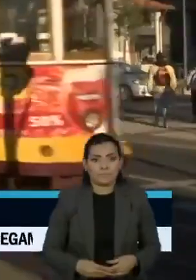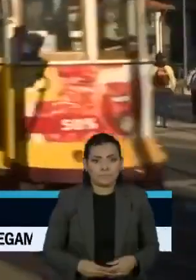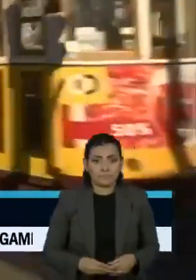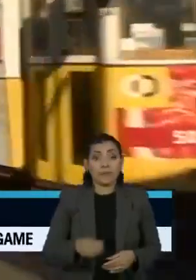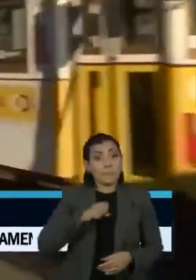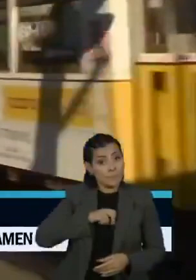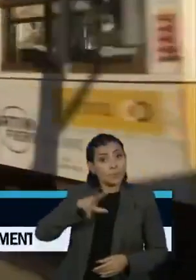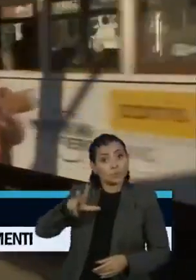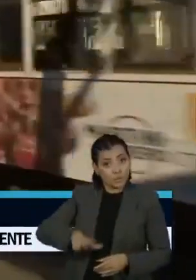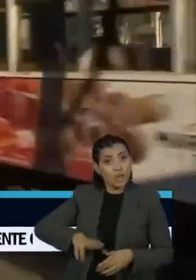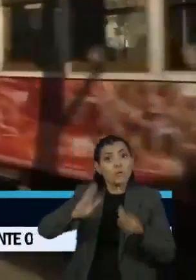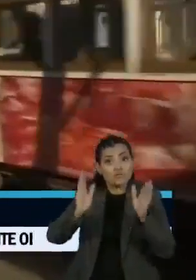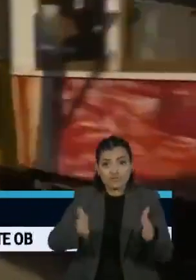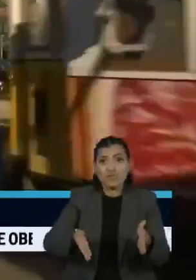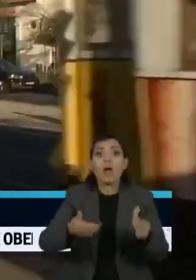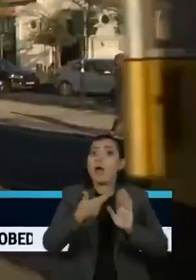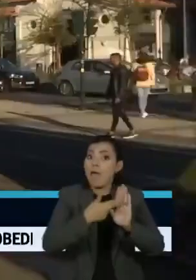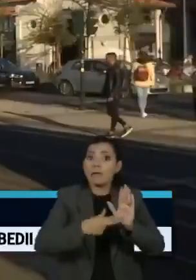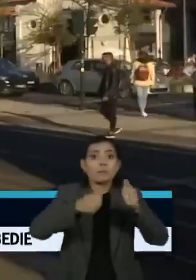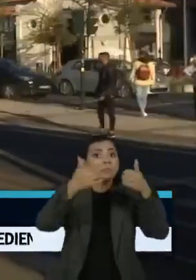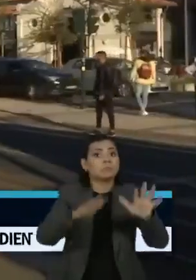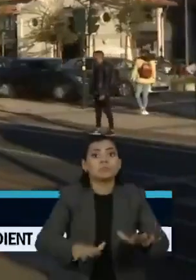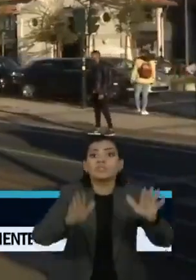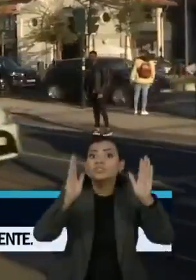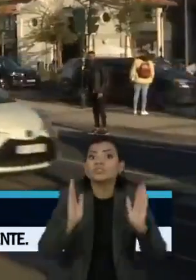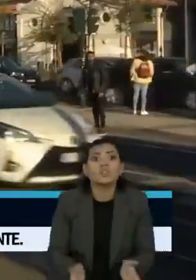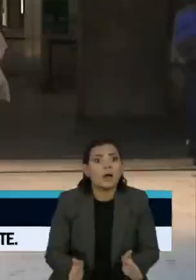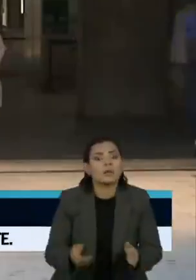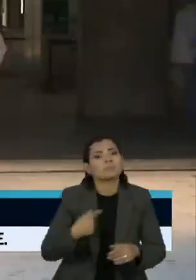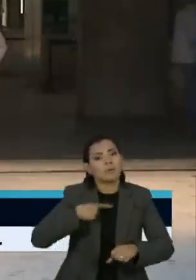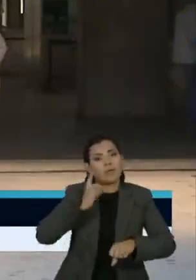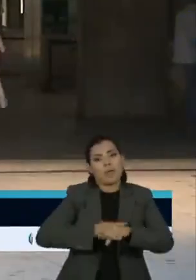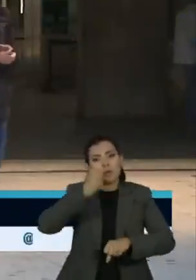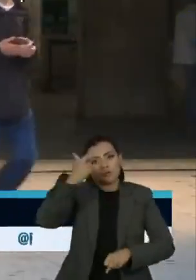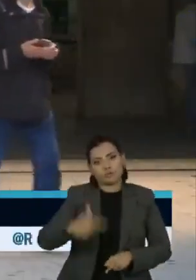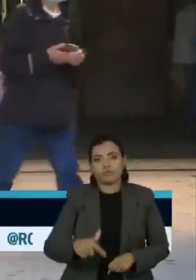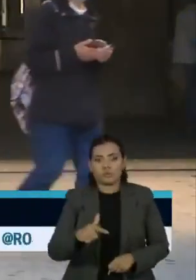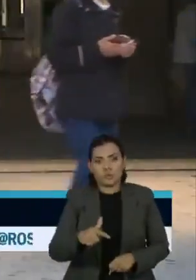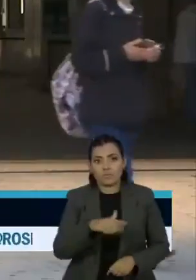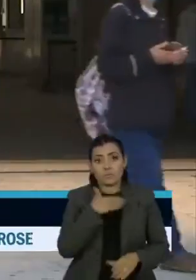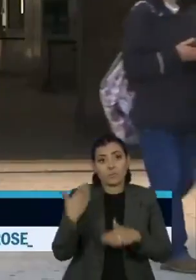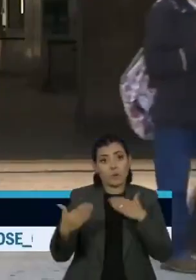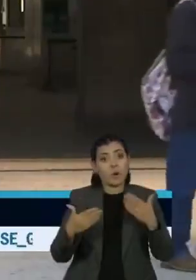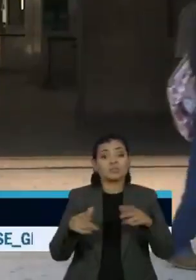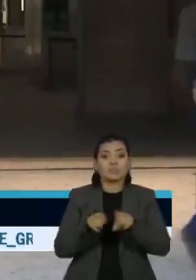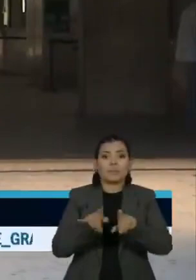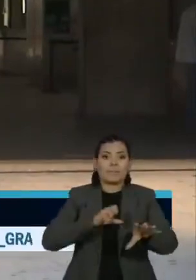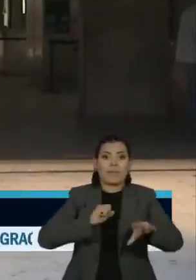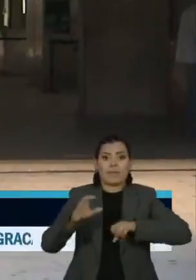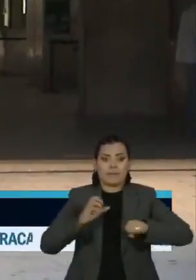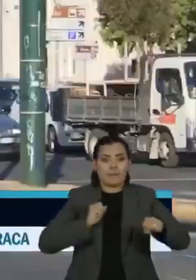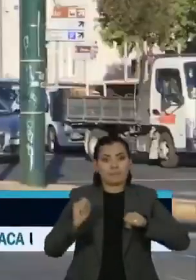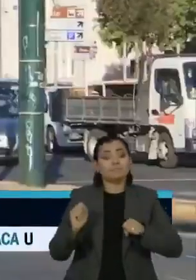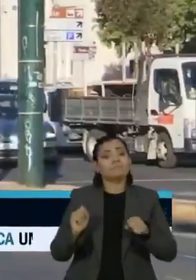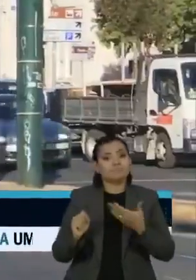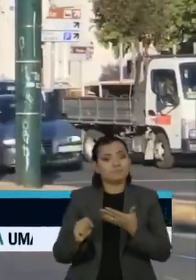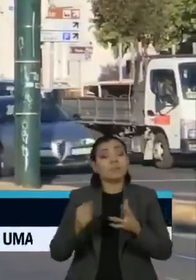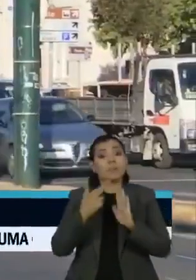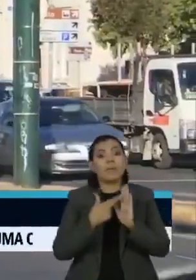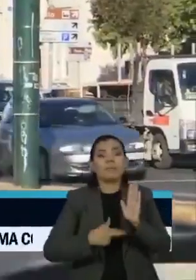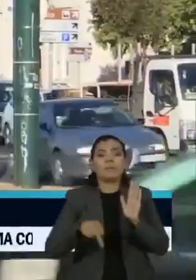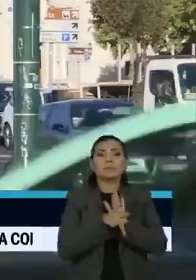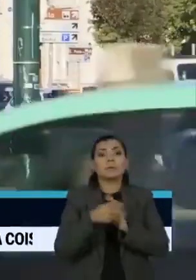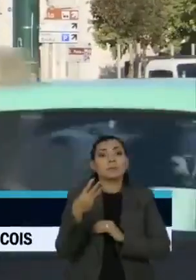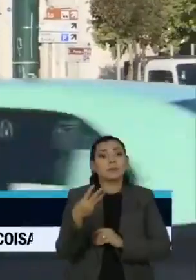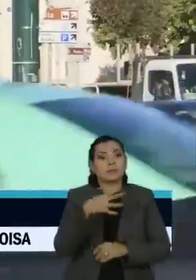Portugal, que já está sob estado de calamidade, também bateu um novo recorde diário de casos. O governo impôs novas restrições